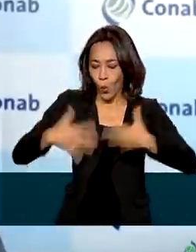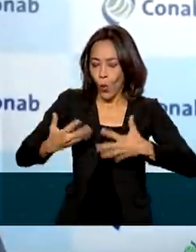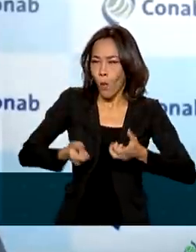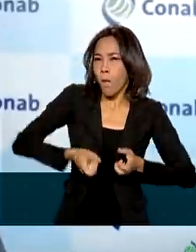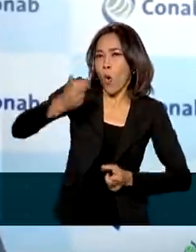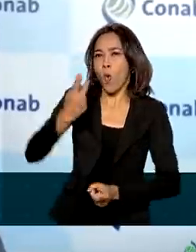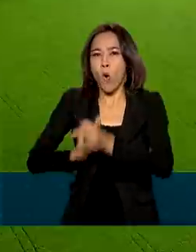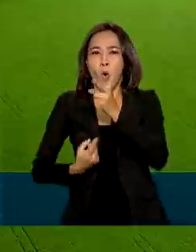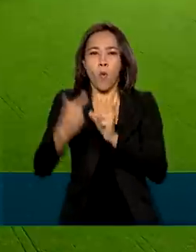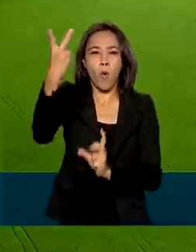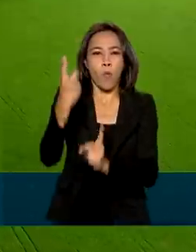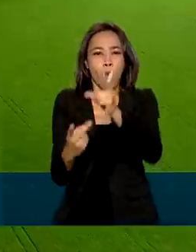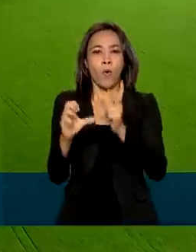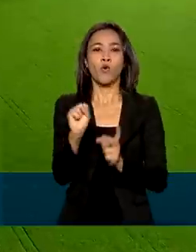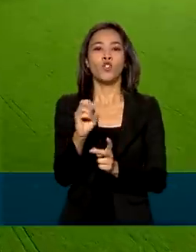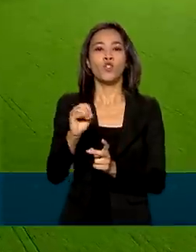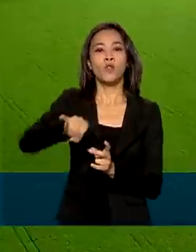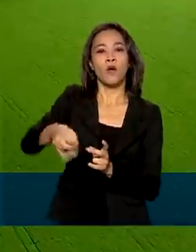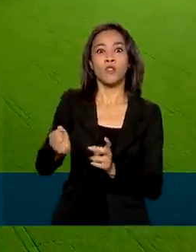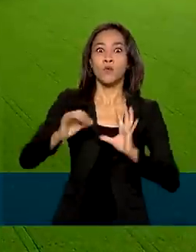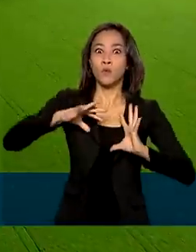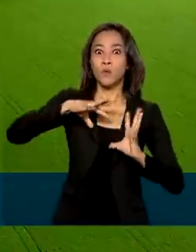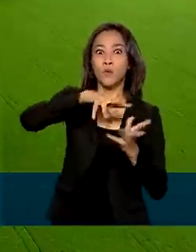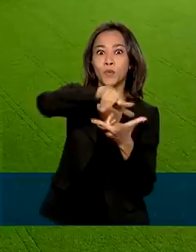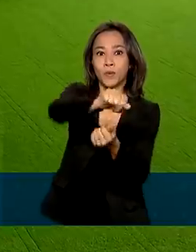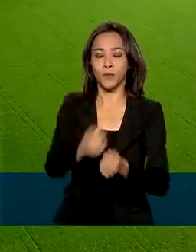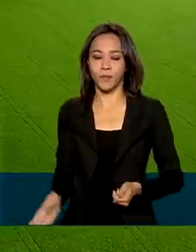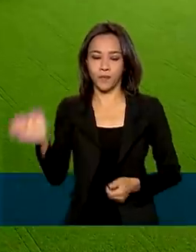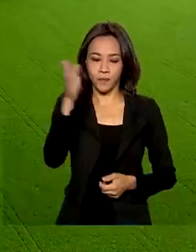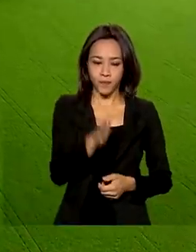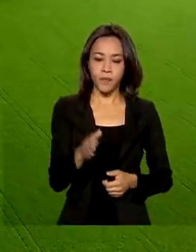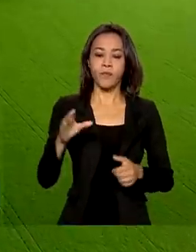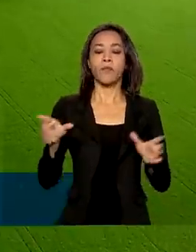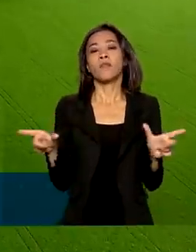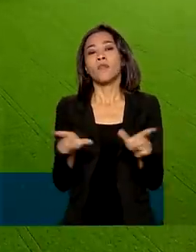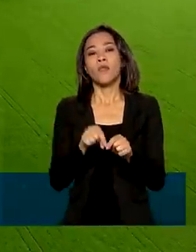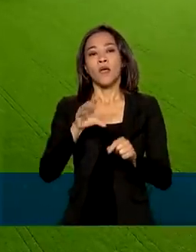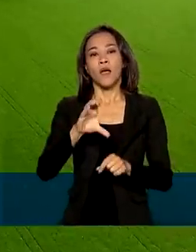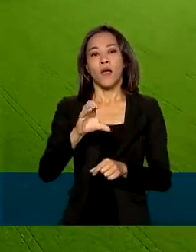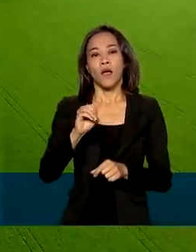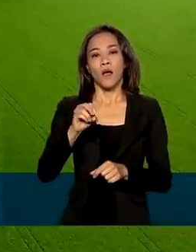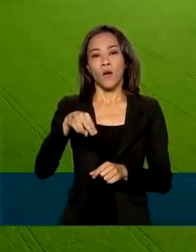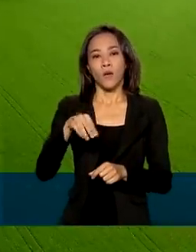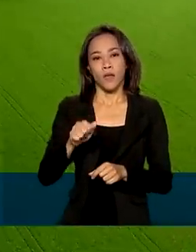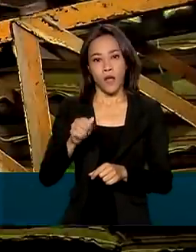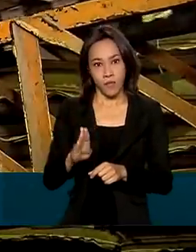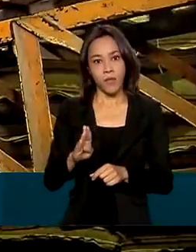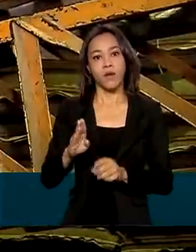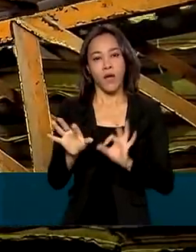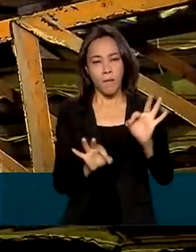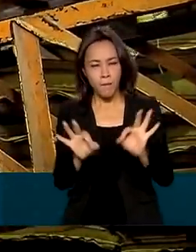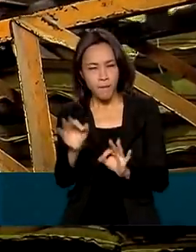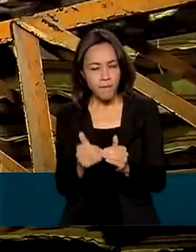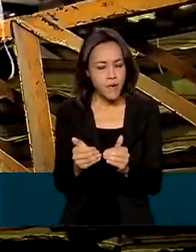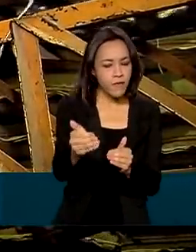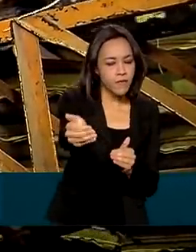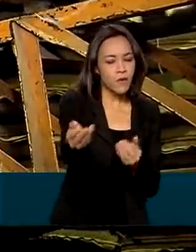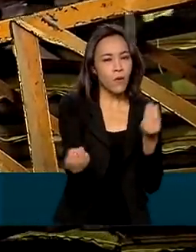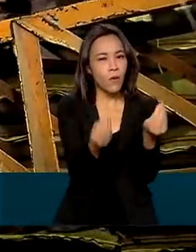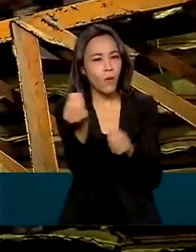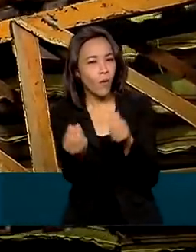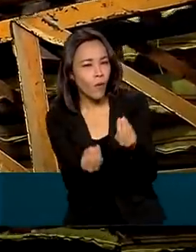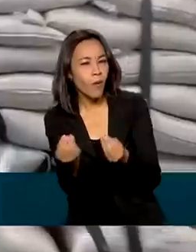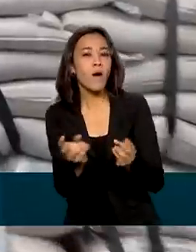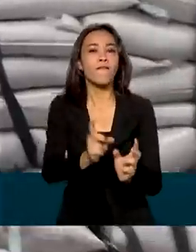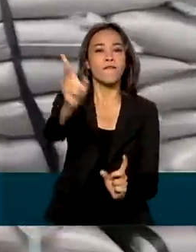soja do mundo. A Conab ainda divulgou a projeção diária que deve ser utilizada para o plantio, a perspectiva de